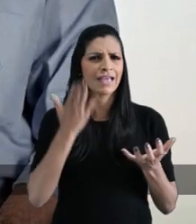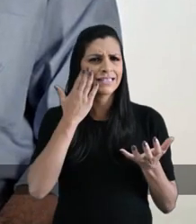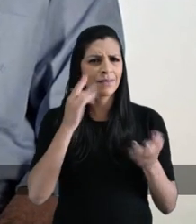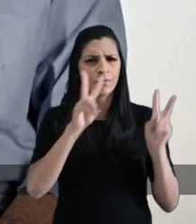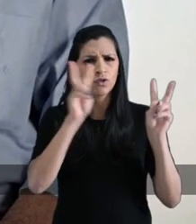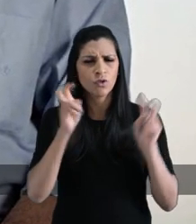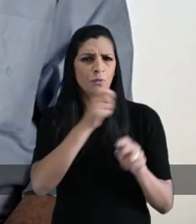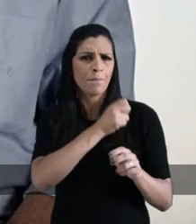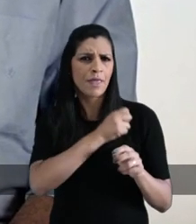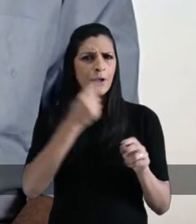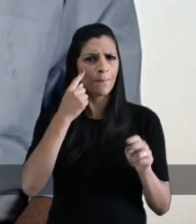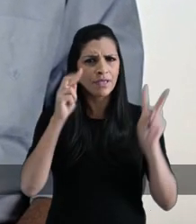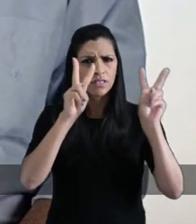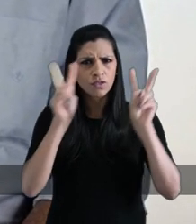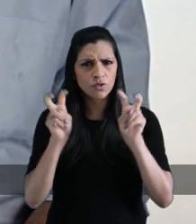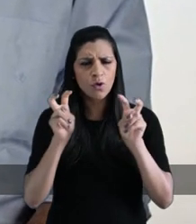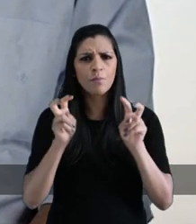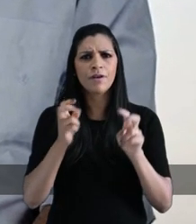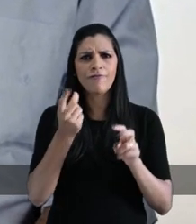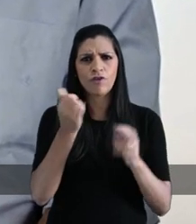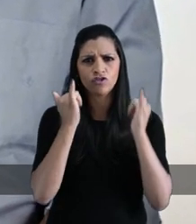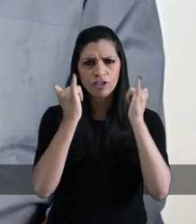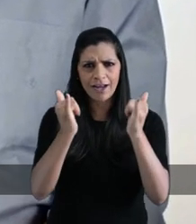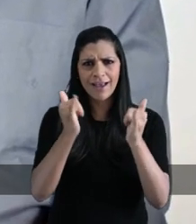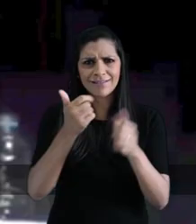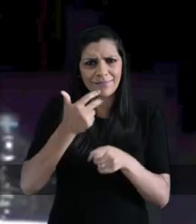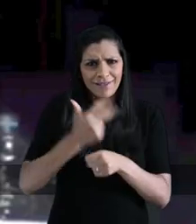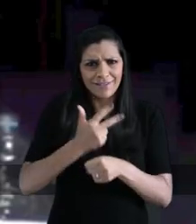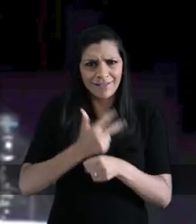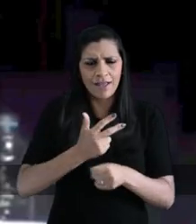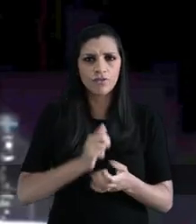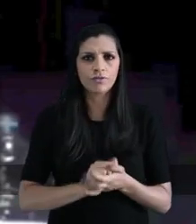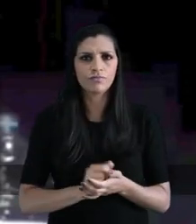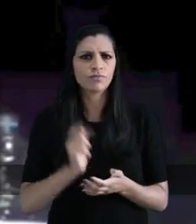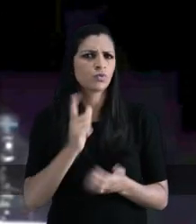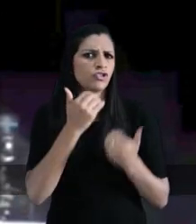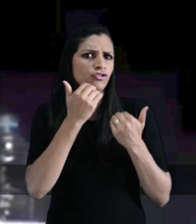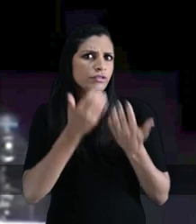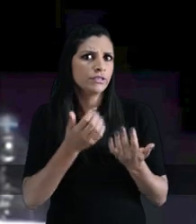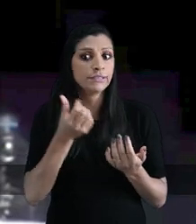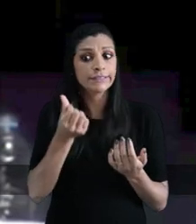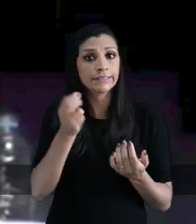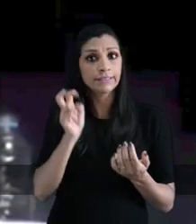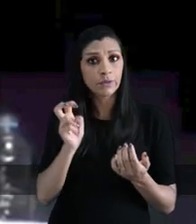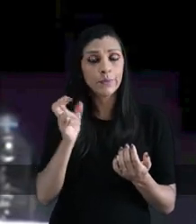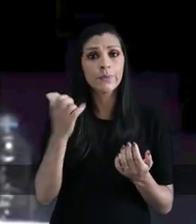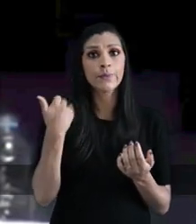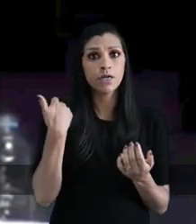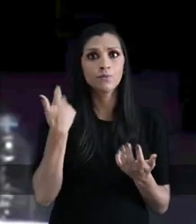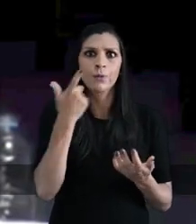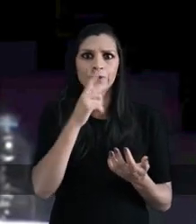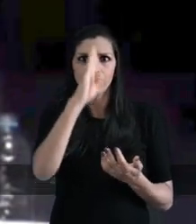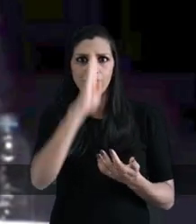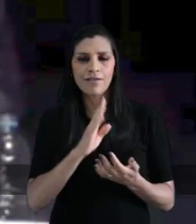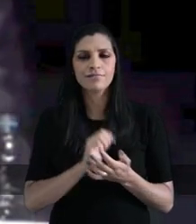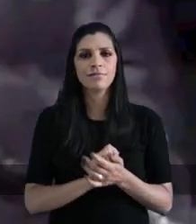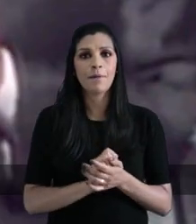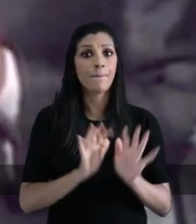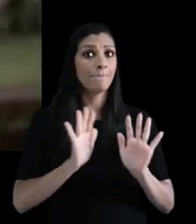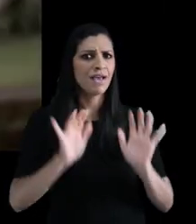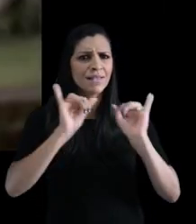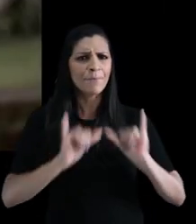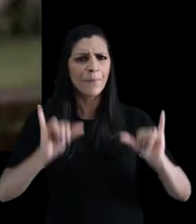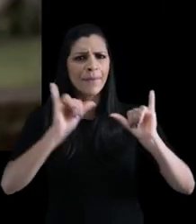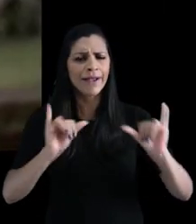Quer saber a verdade sobre o que o Melo pensa em relação à passagem gratuita para os idosos? Não basta ter 65 anos para ter isenção.